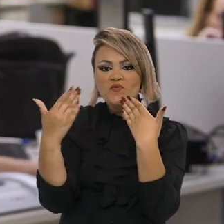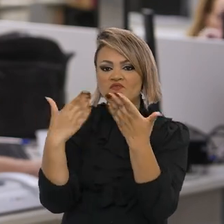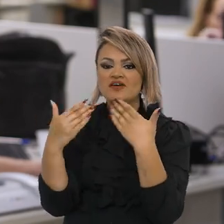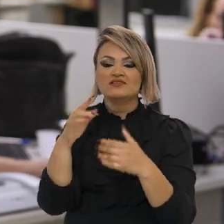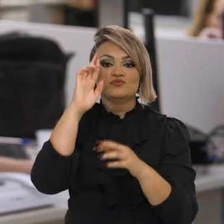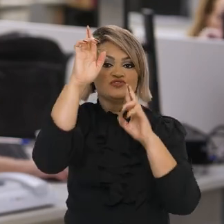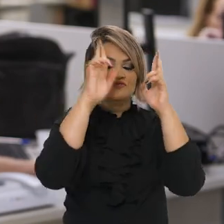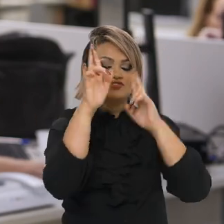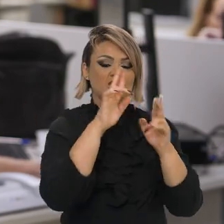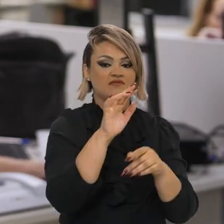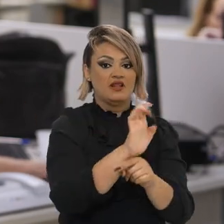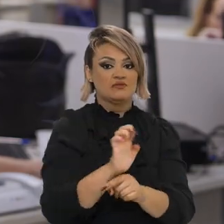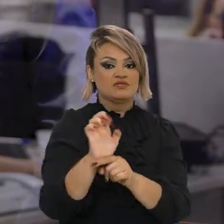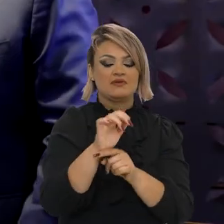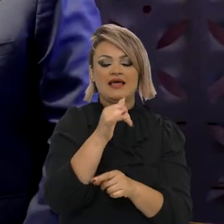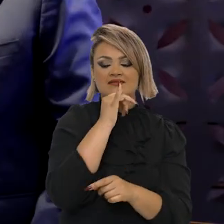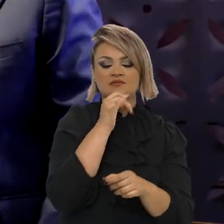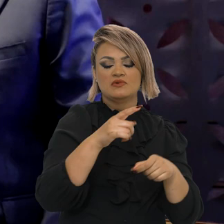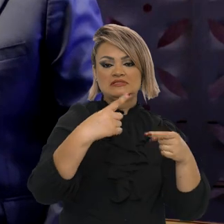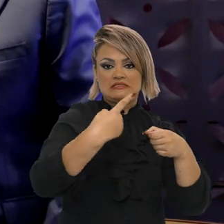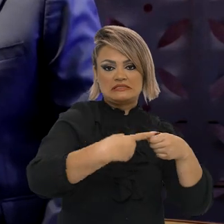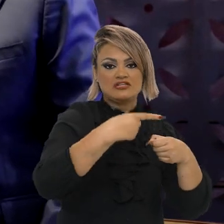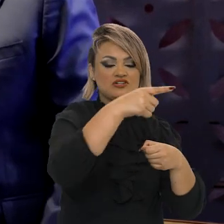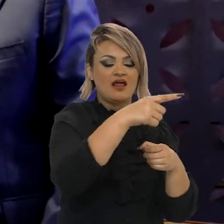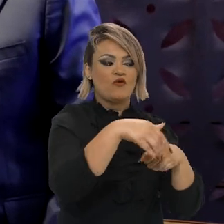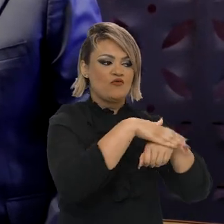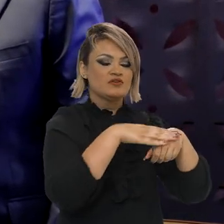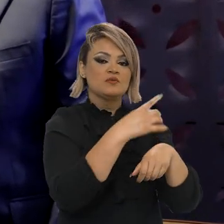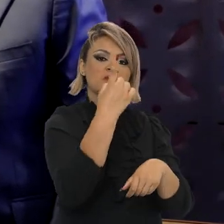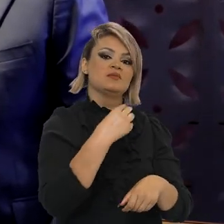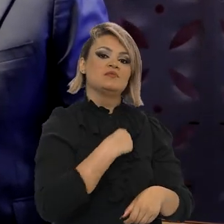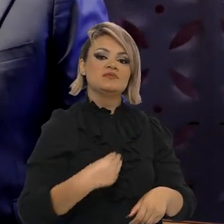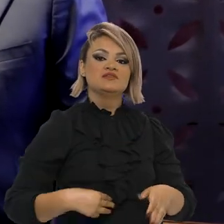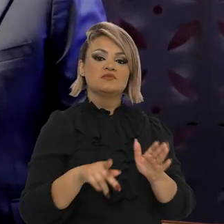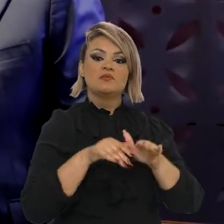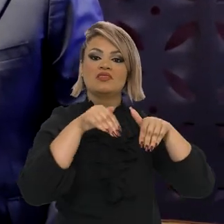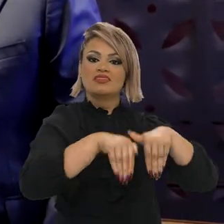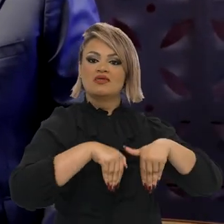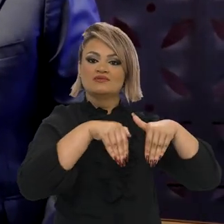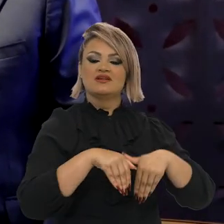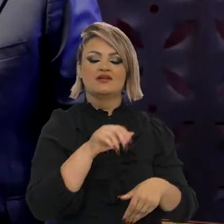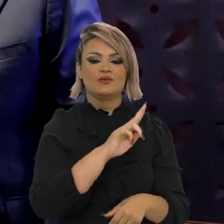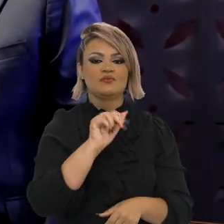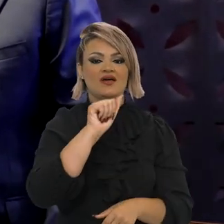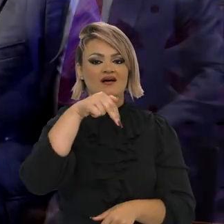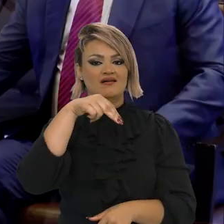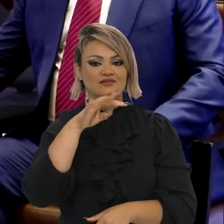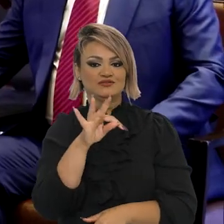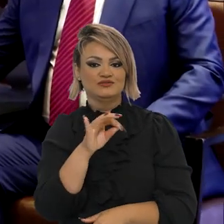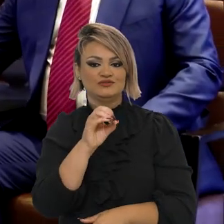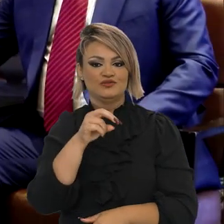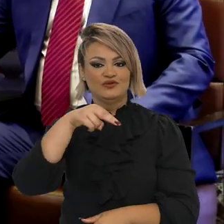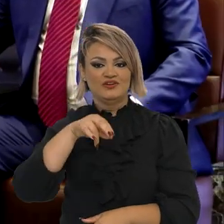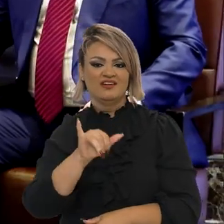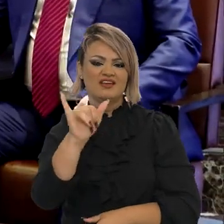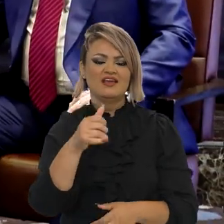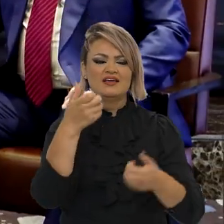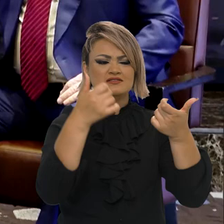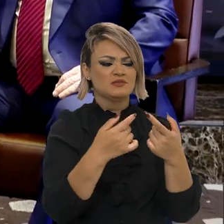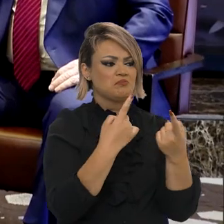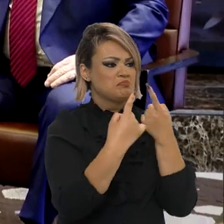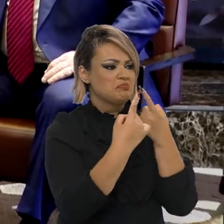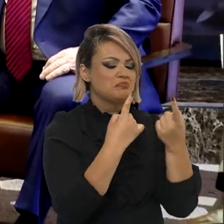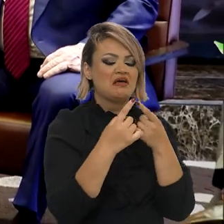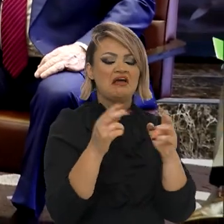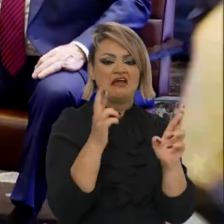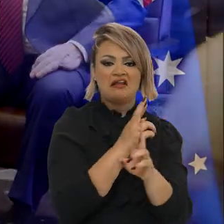chefes de Estado. O primeiro compromisso em Hiroshima foi com o primeiro-ministro da Austrália, Anthony Albanese. Eles conversaram sobre relações